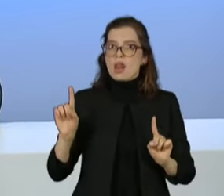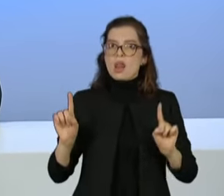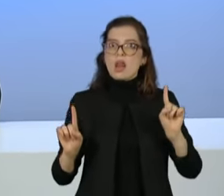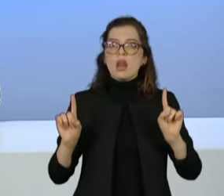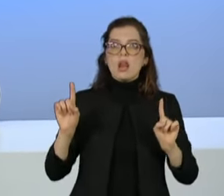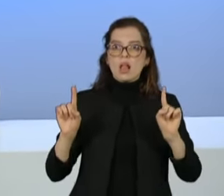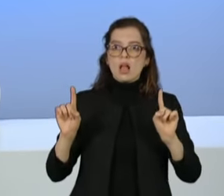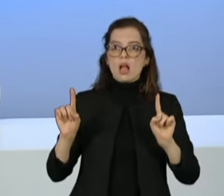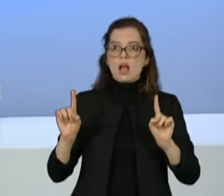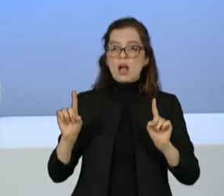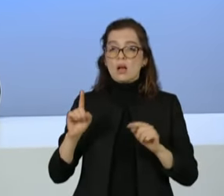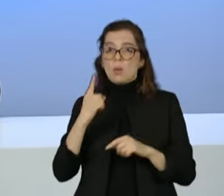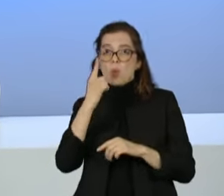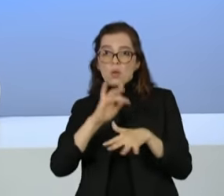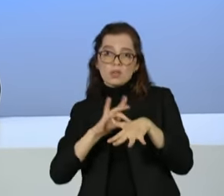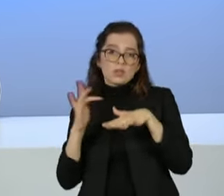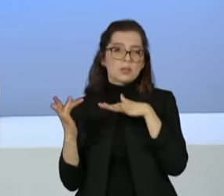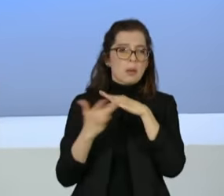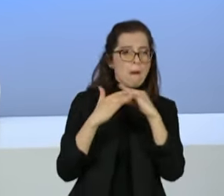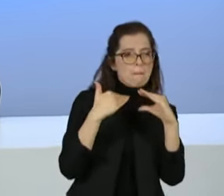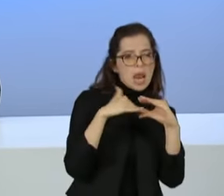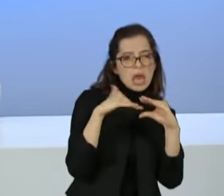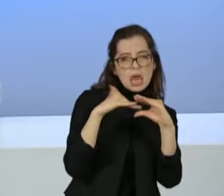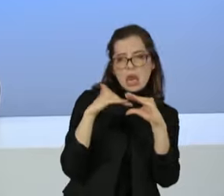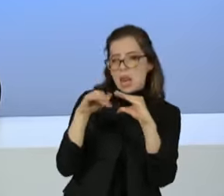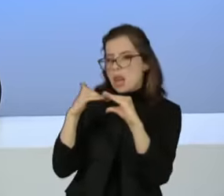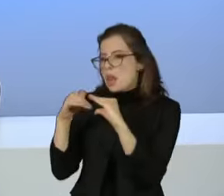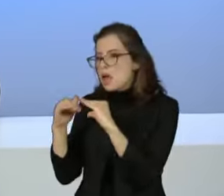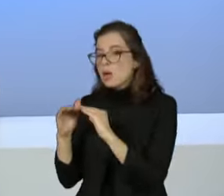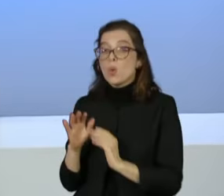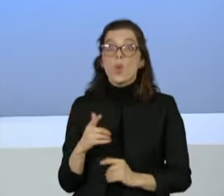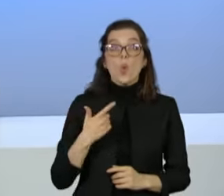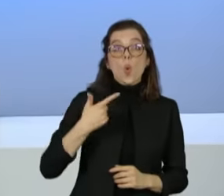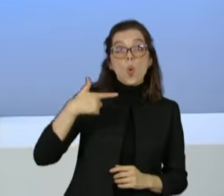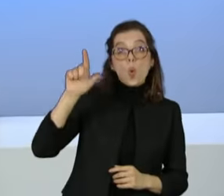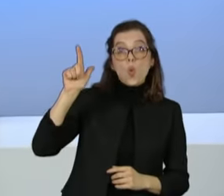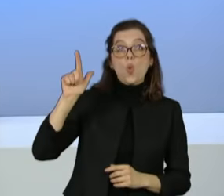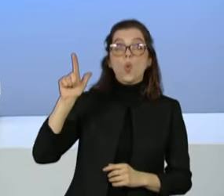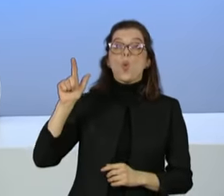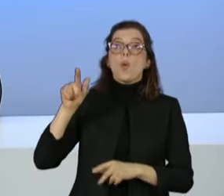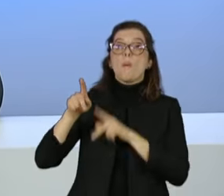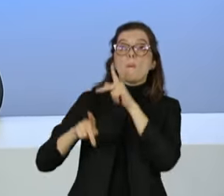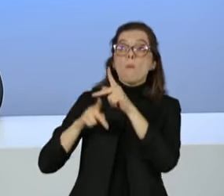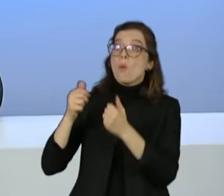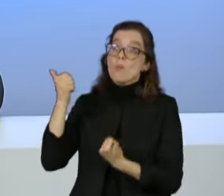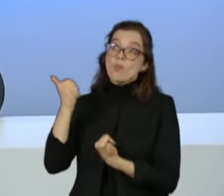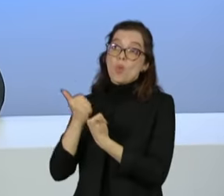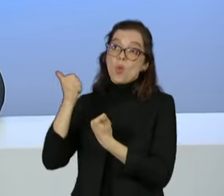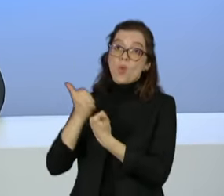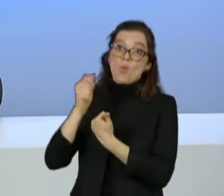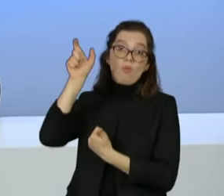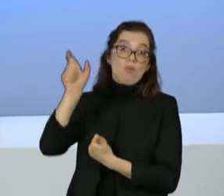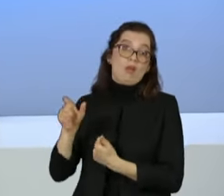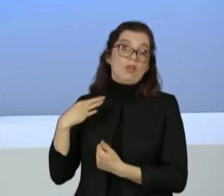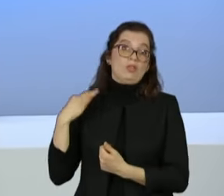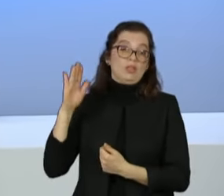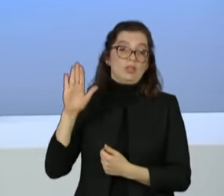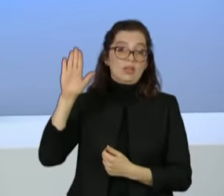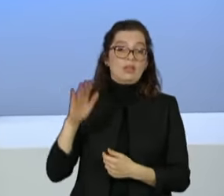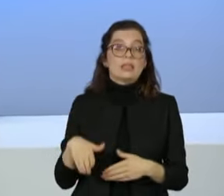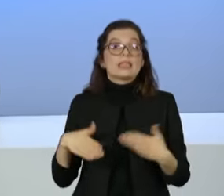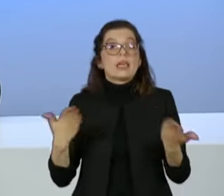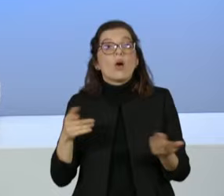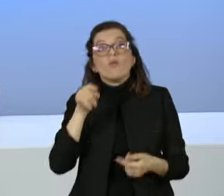apelo popular grande e os dois estão liderando as pesquisas. Queria saber se tem também nomes na sua campanha, no